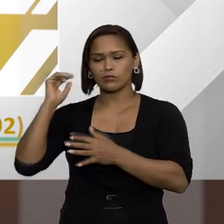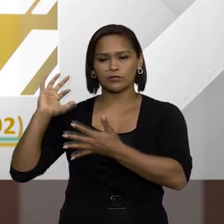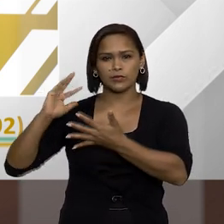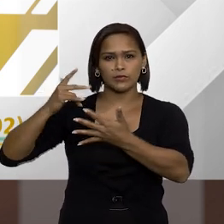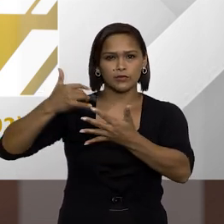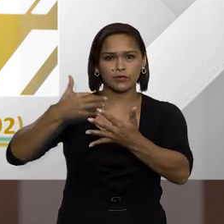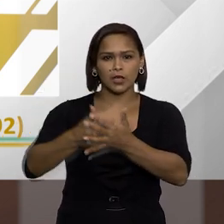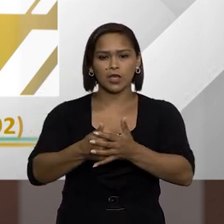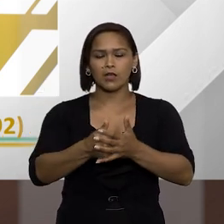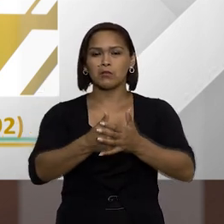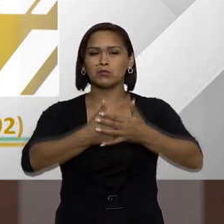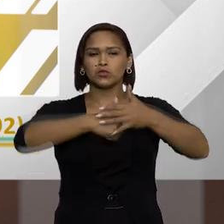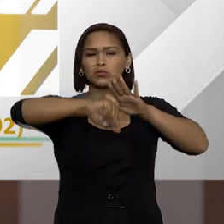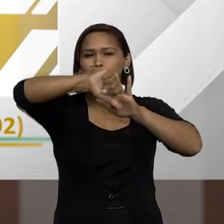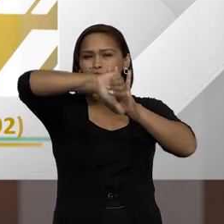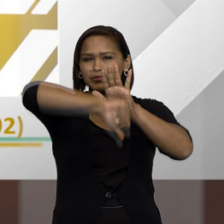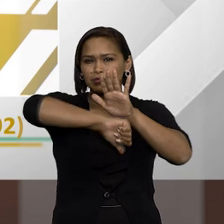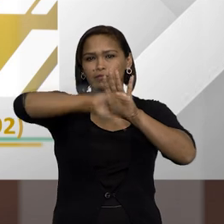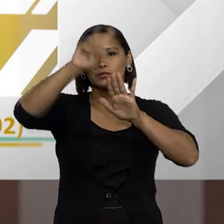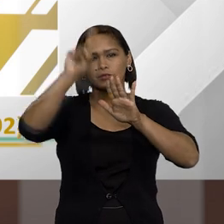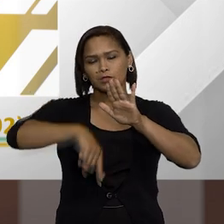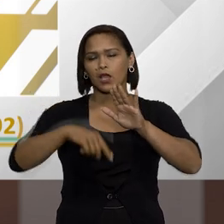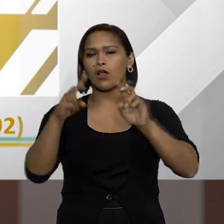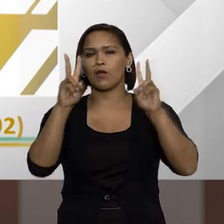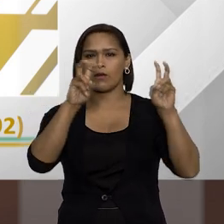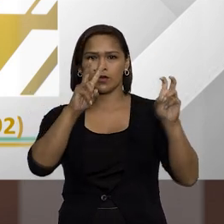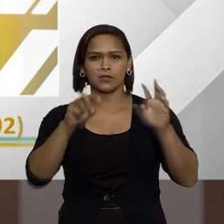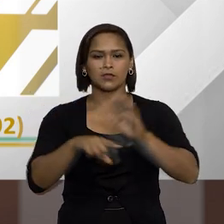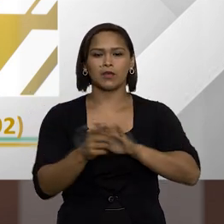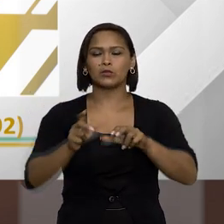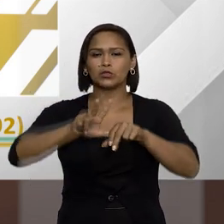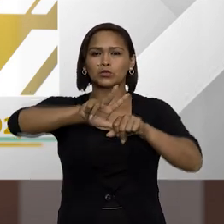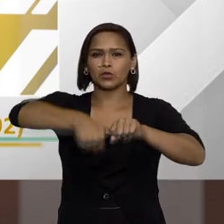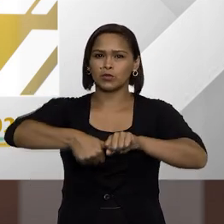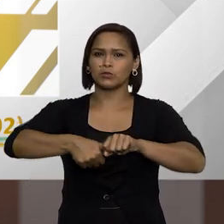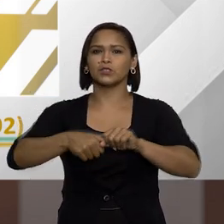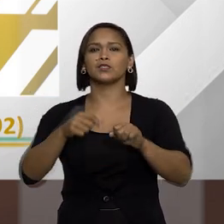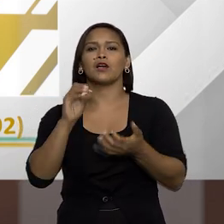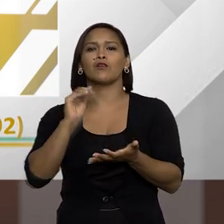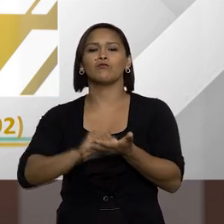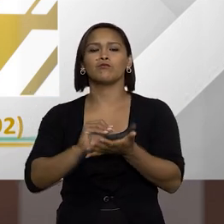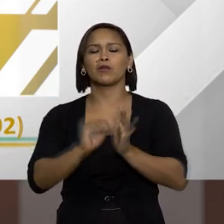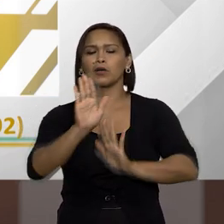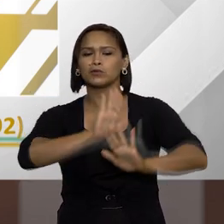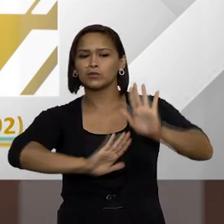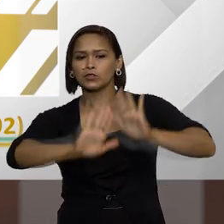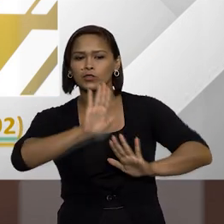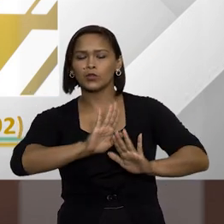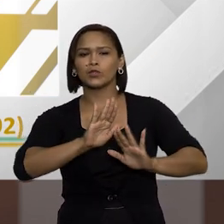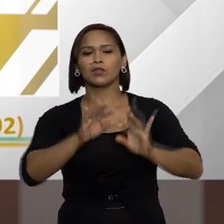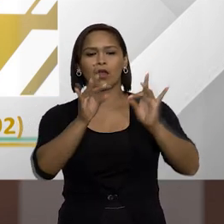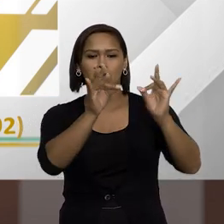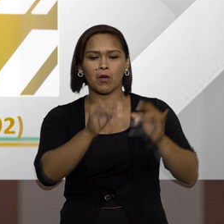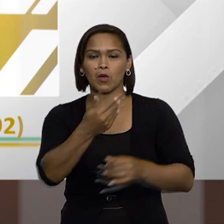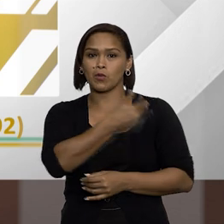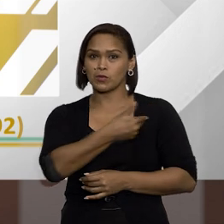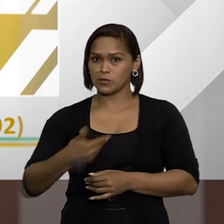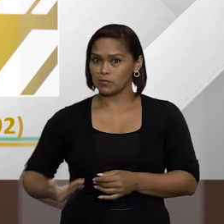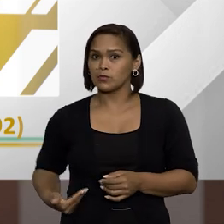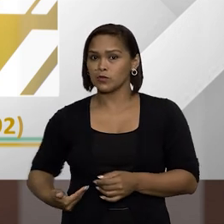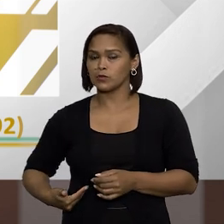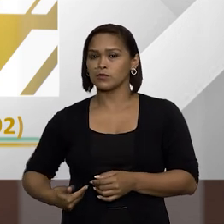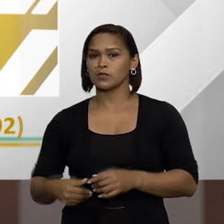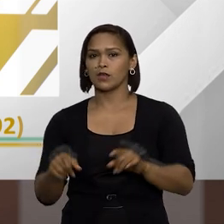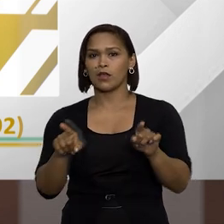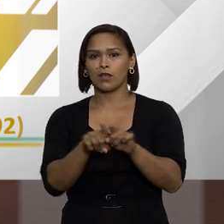muito negativo de corrupção, de falta de zelo no trato com a coisa pública.